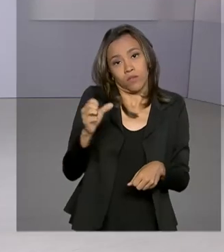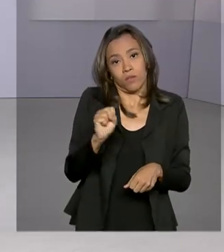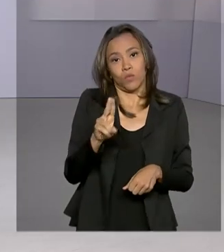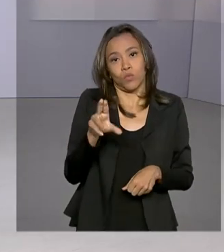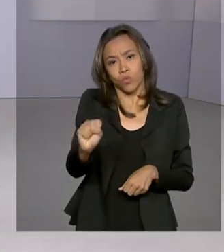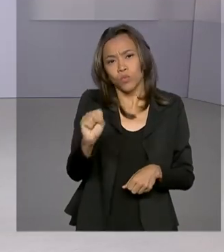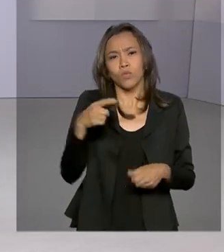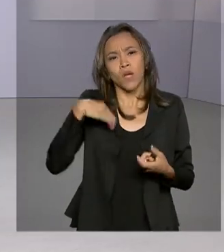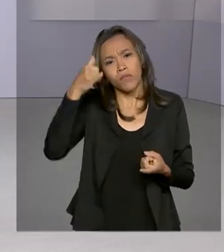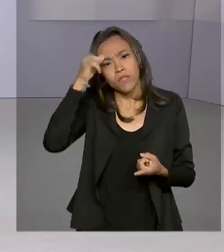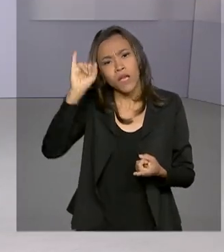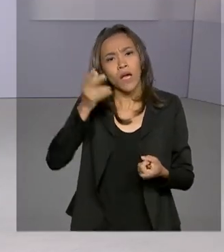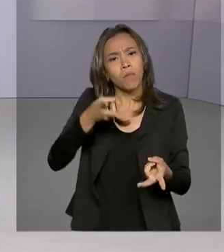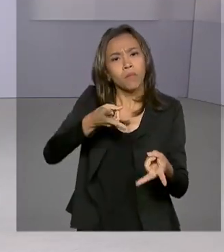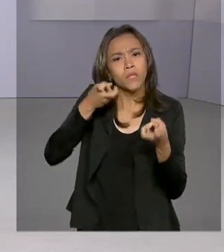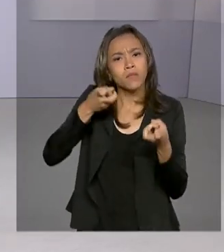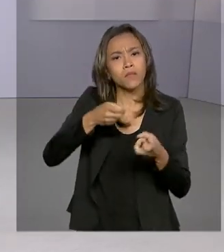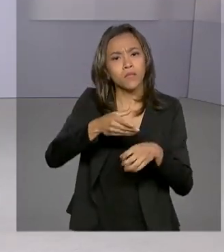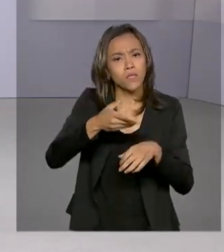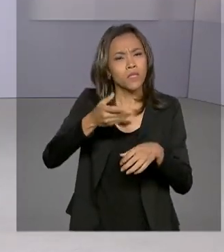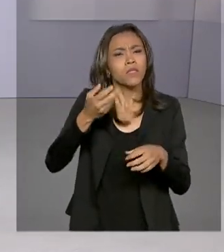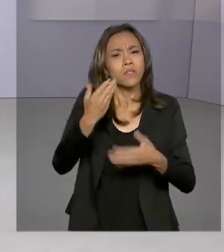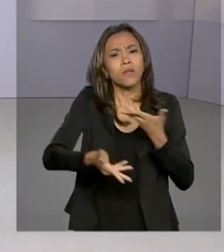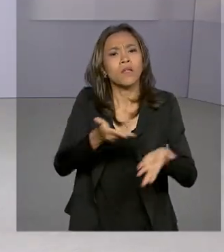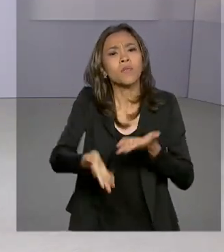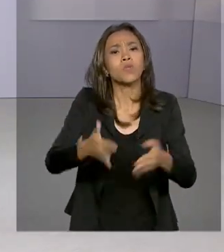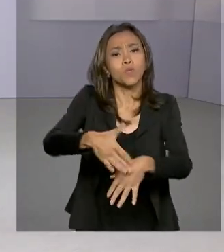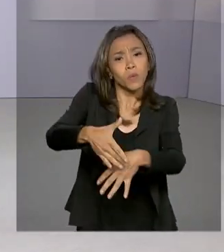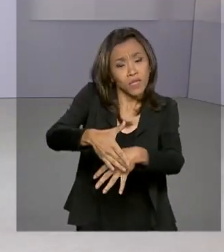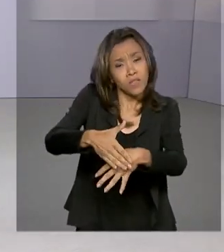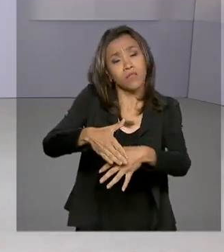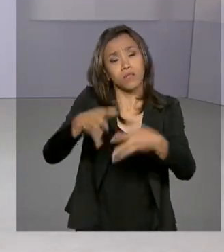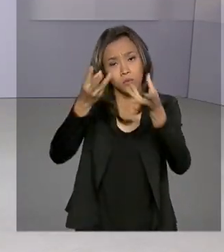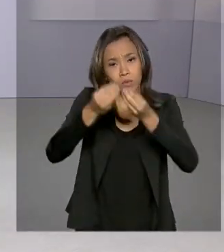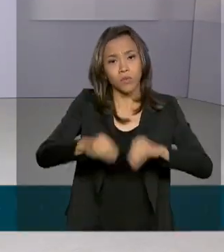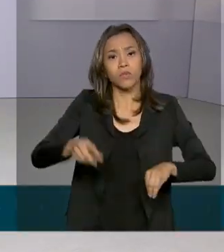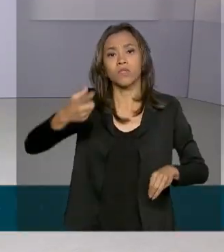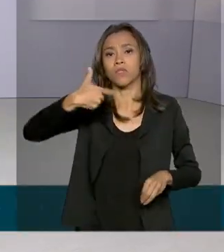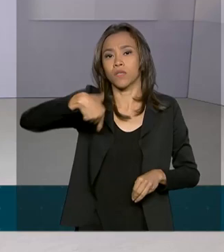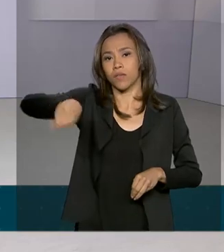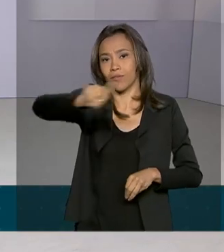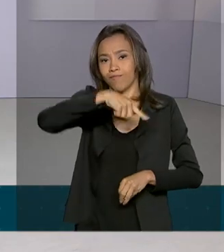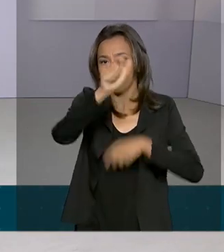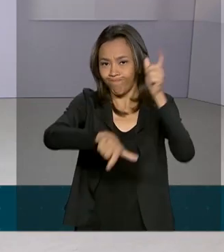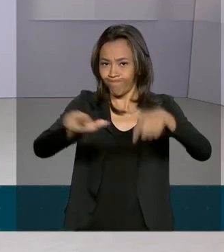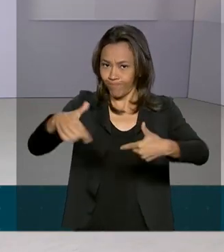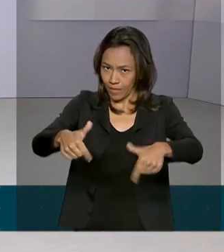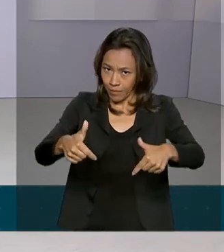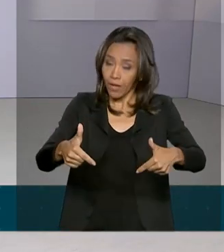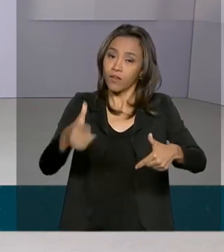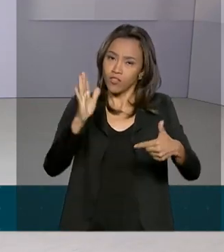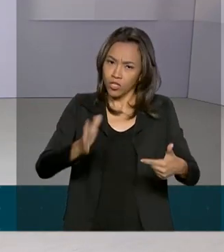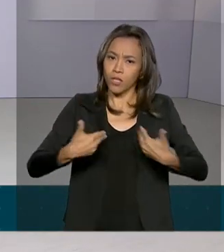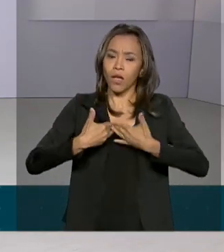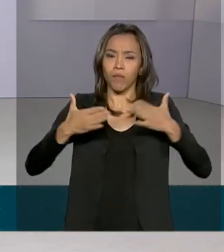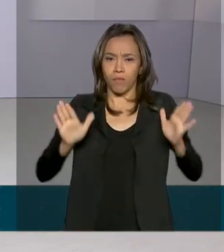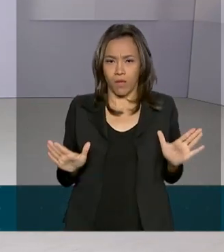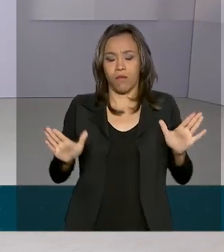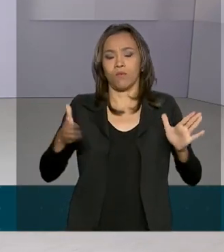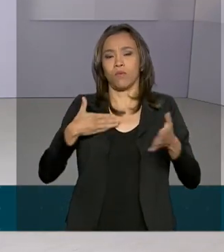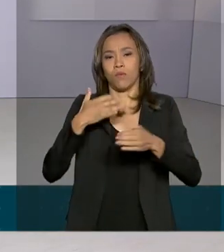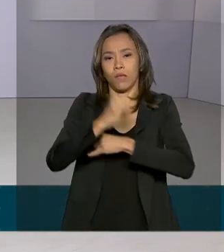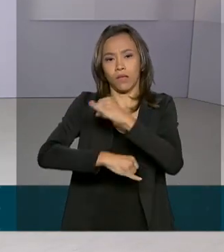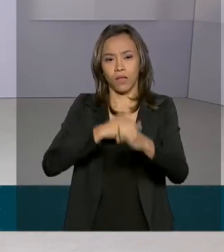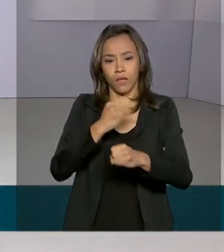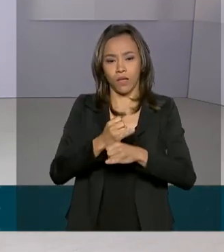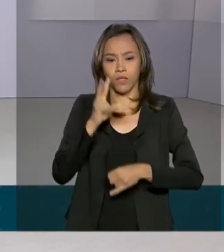prevenção, diagnóstico e tratamento de doenças que afetam a vida dos trabalhadores. A consulta pública já está disponível na internet,